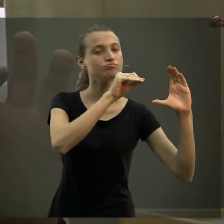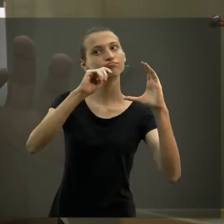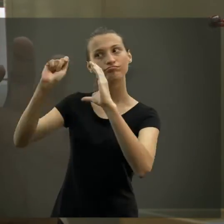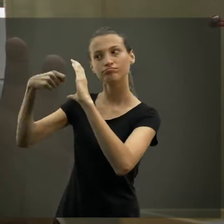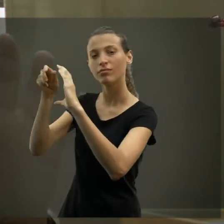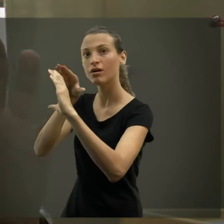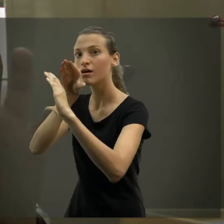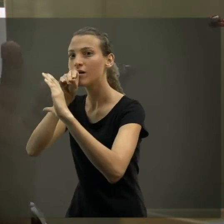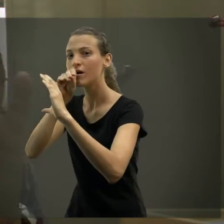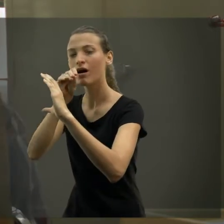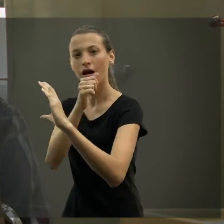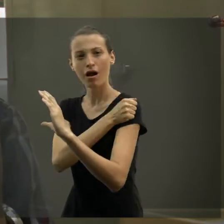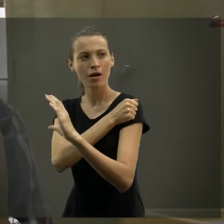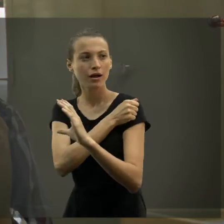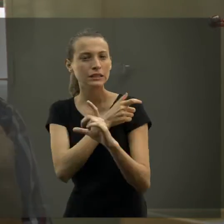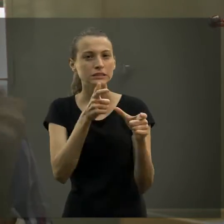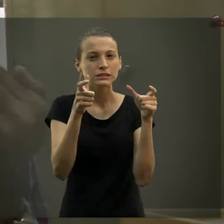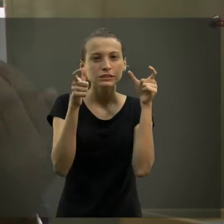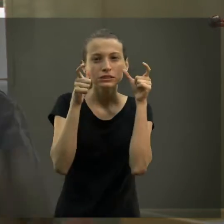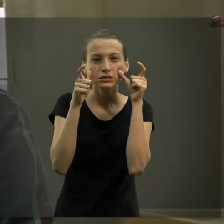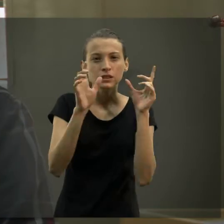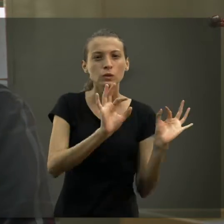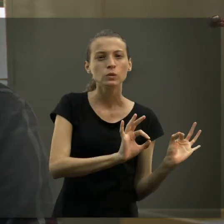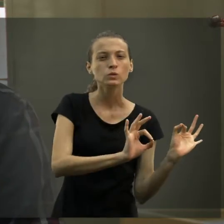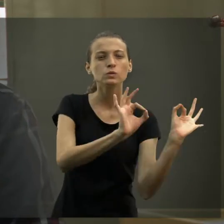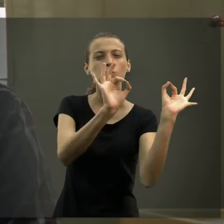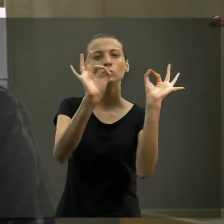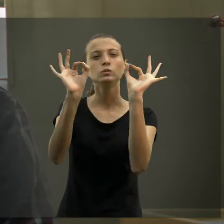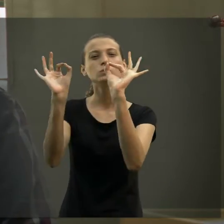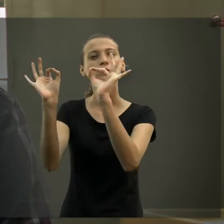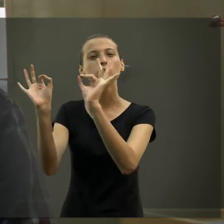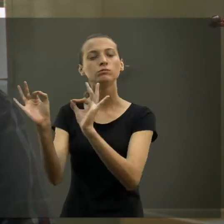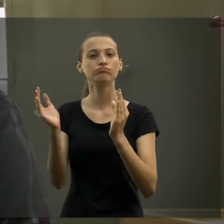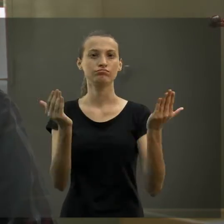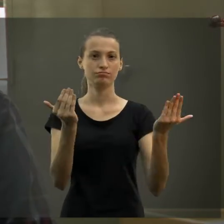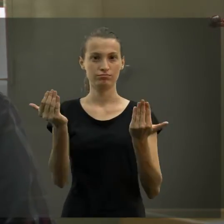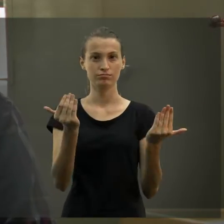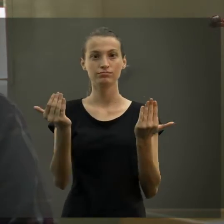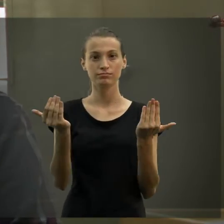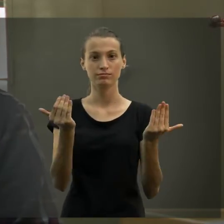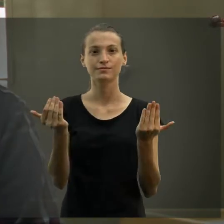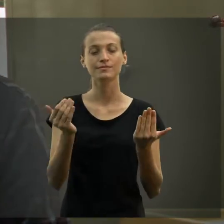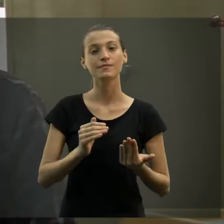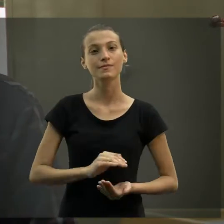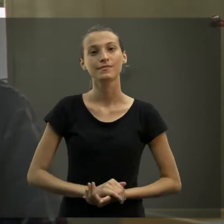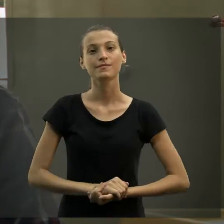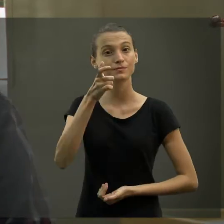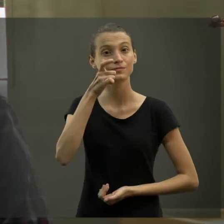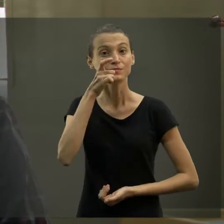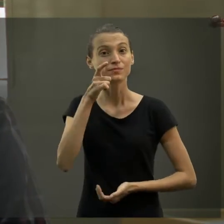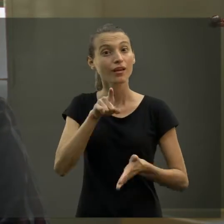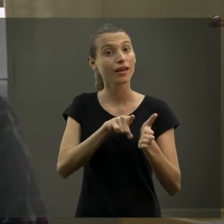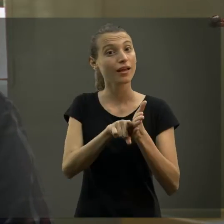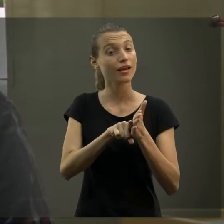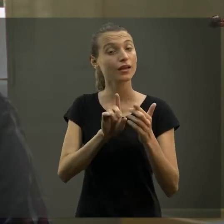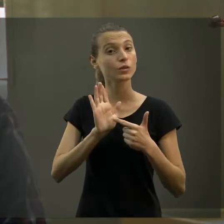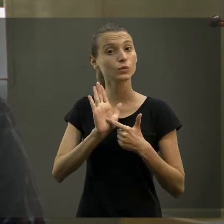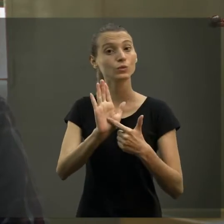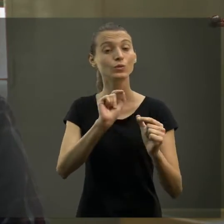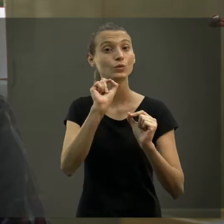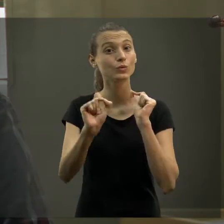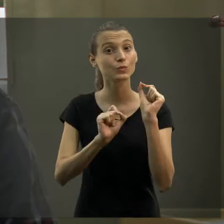terem passado pelo processo, eu coloquei eles de frente com os vídeos deles. E foi muito interessante porque, nos dados, eles